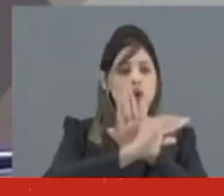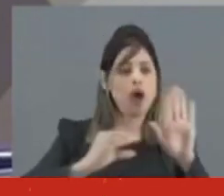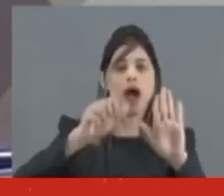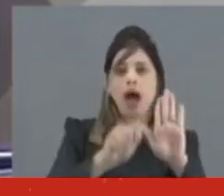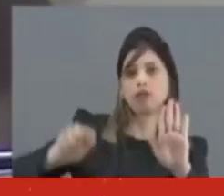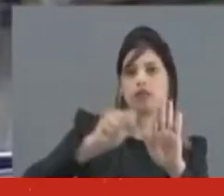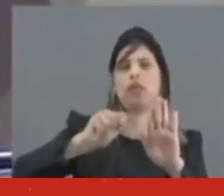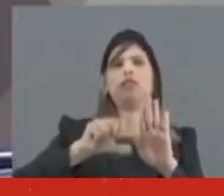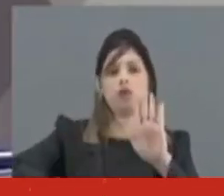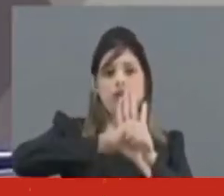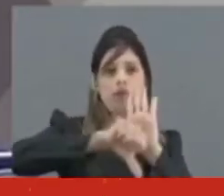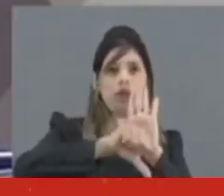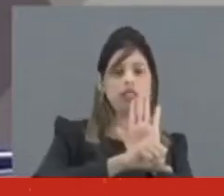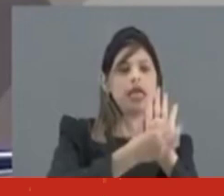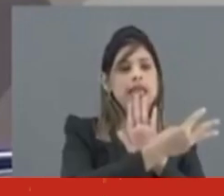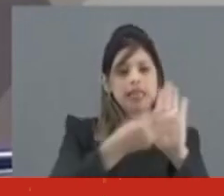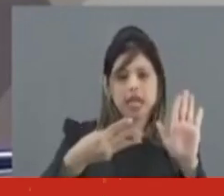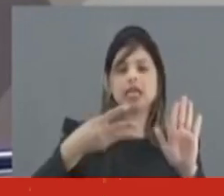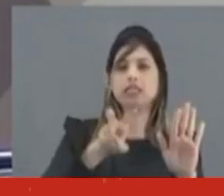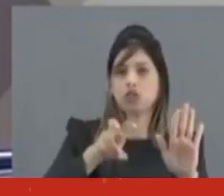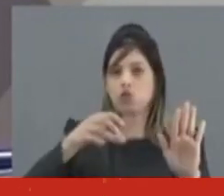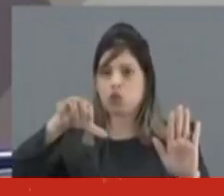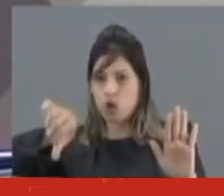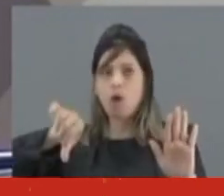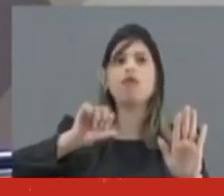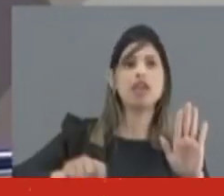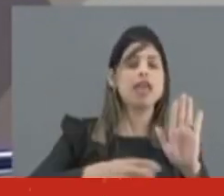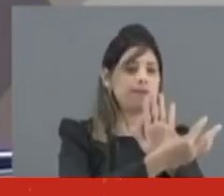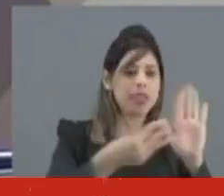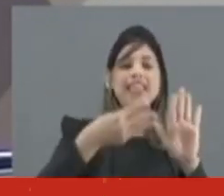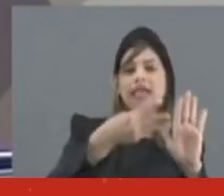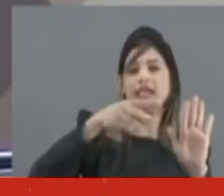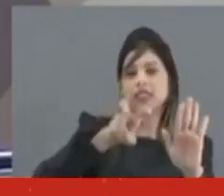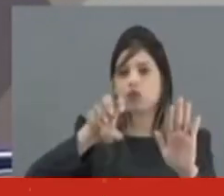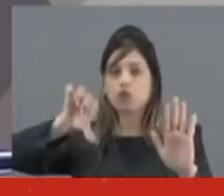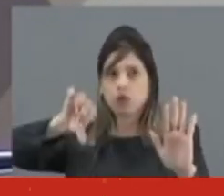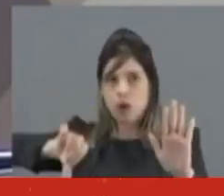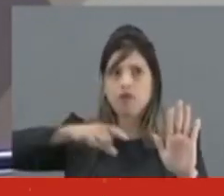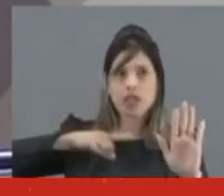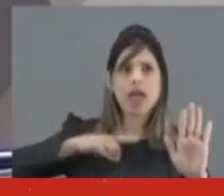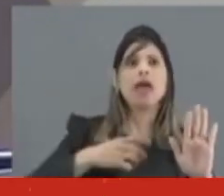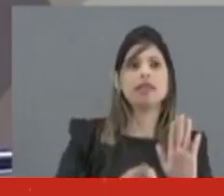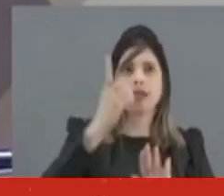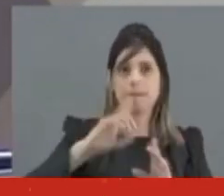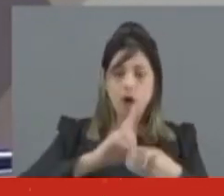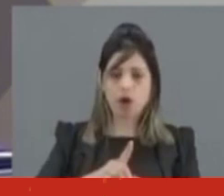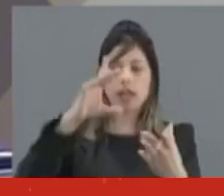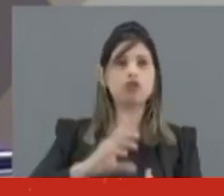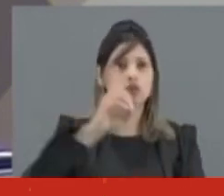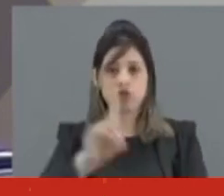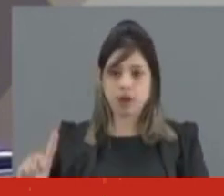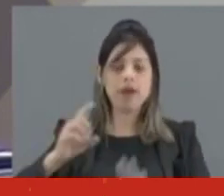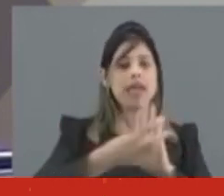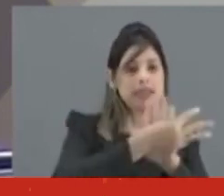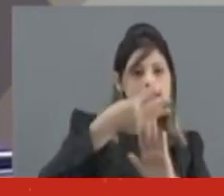Associação Criminosa, 359, Violência Política, 359L, Abolição Violenta do Estado Democrático e Direito, e 359M,